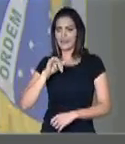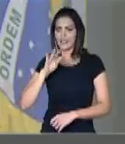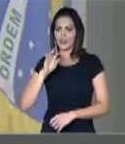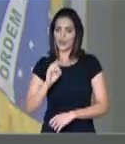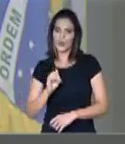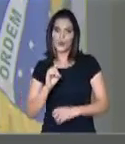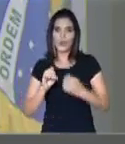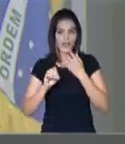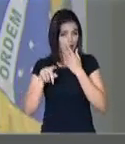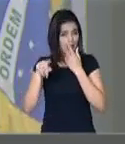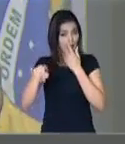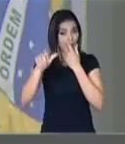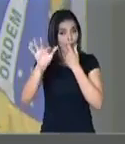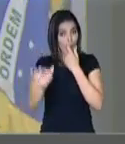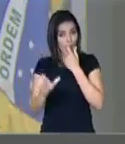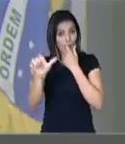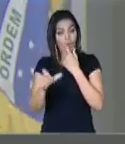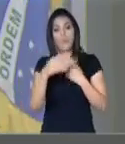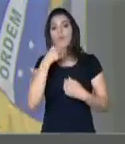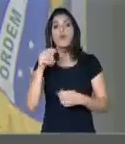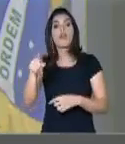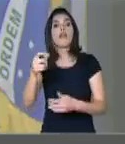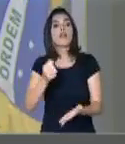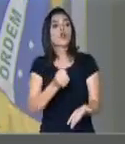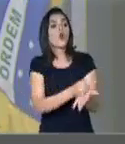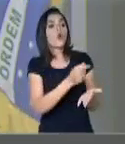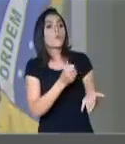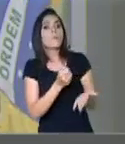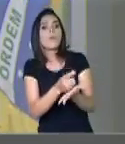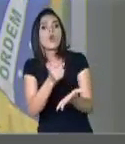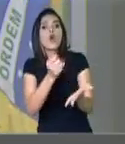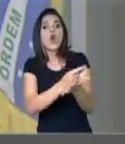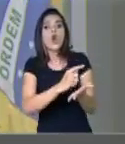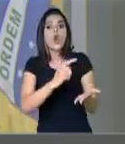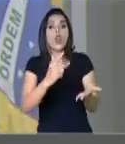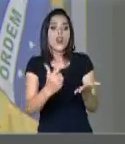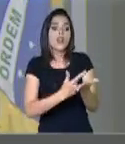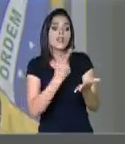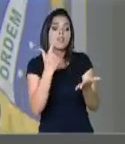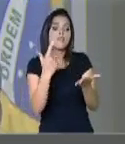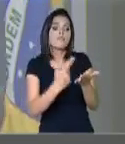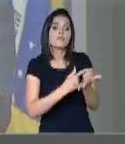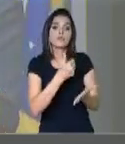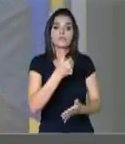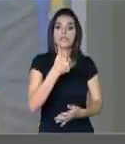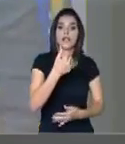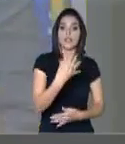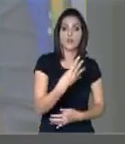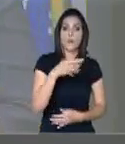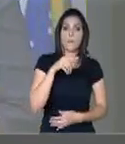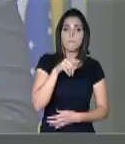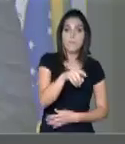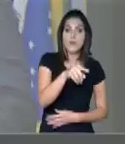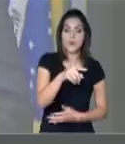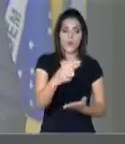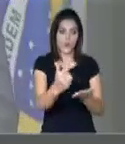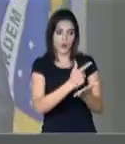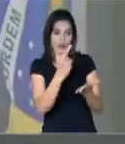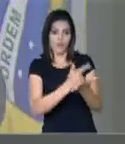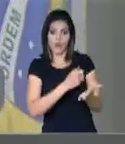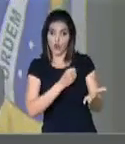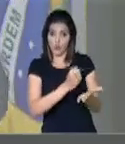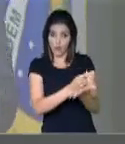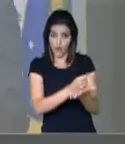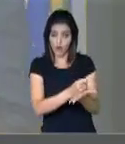Felipe Neto, por ele ter comprado mil livros, ou quatorze mil livros, em